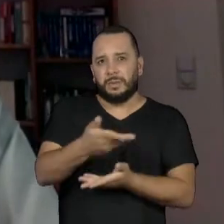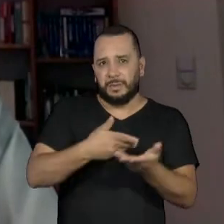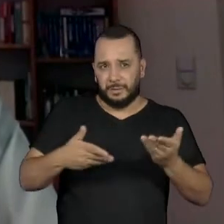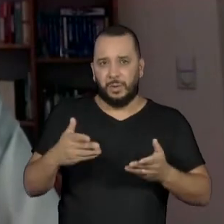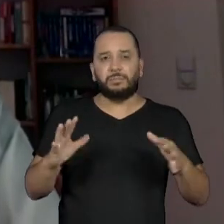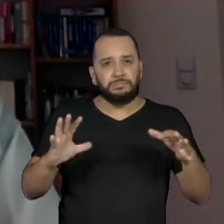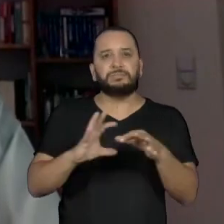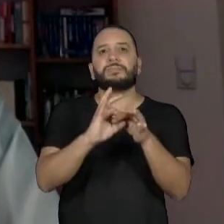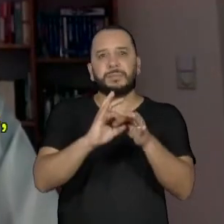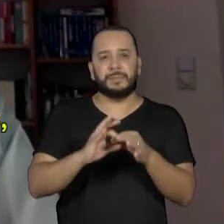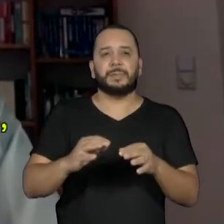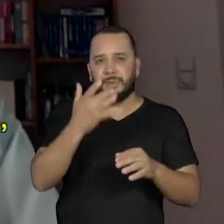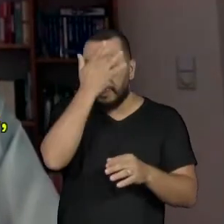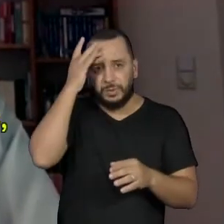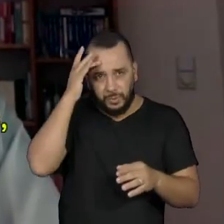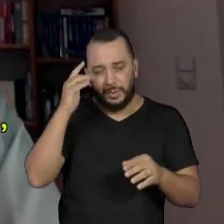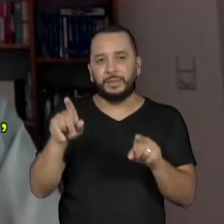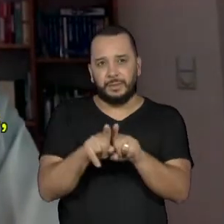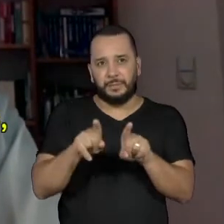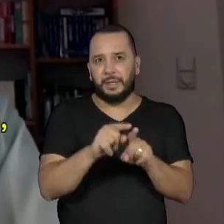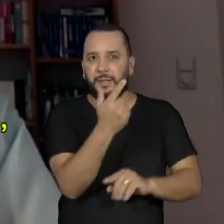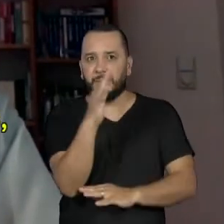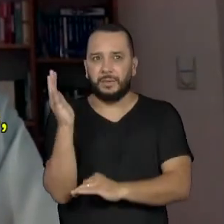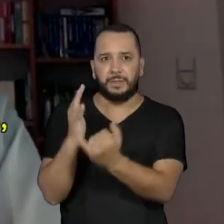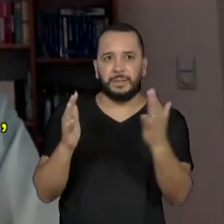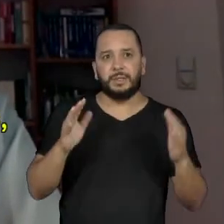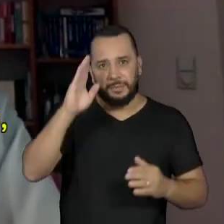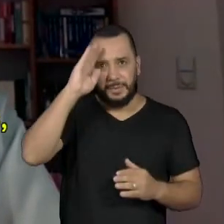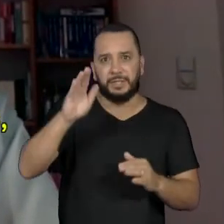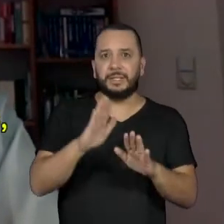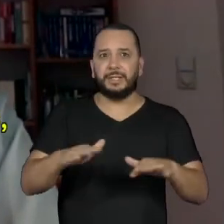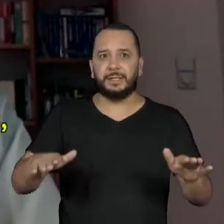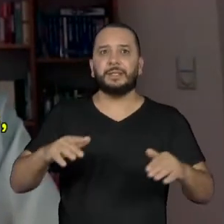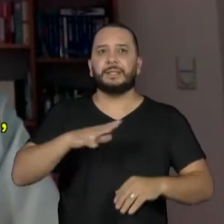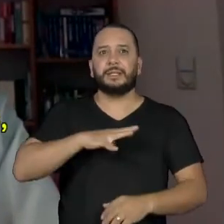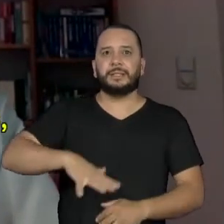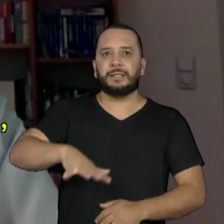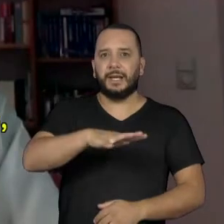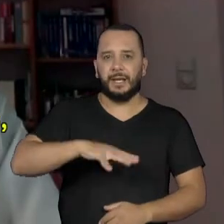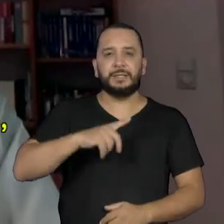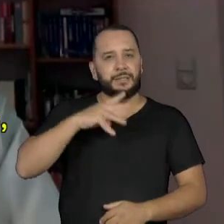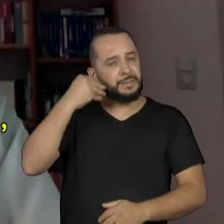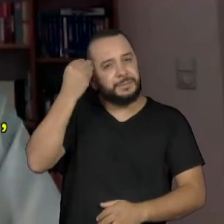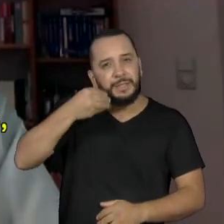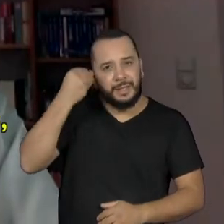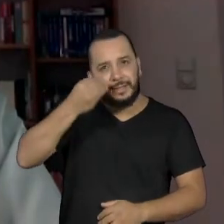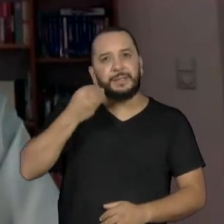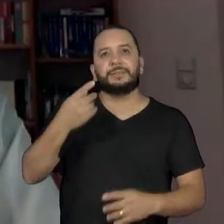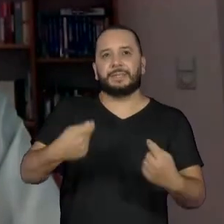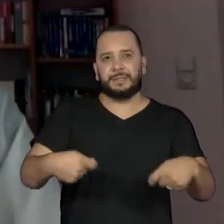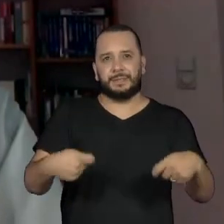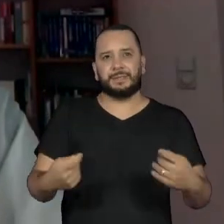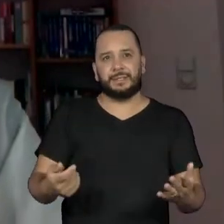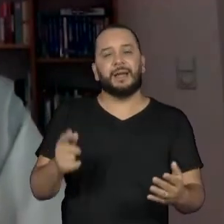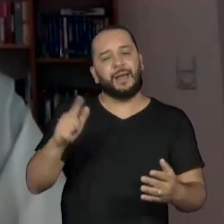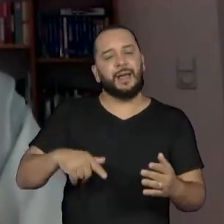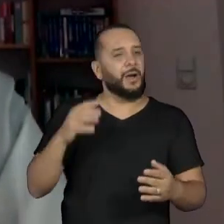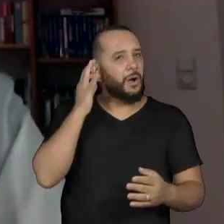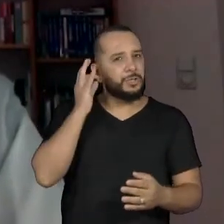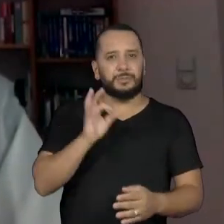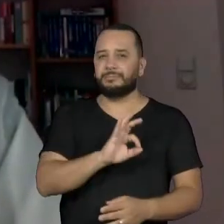pessoas e natureza e a gente que especialmente para crianças em cidades que não tiveram essa experiência, é